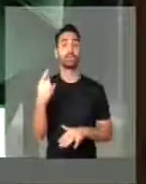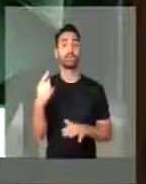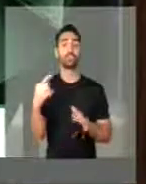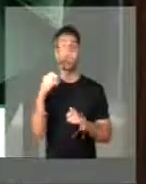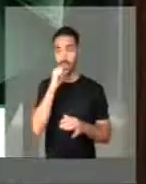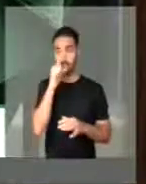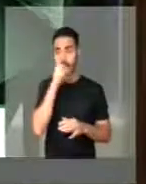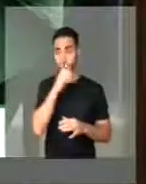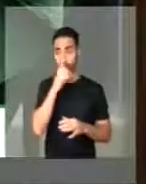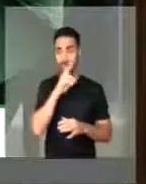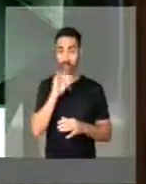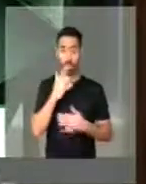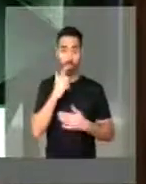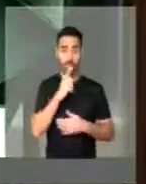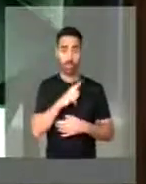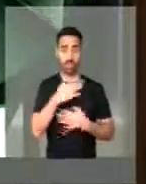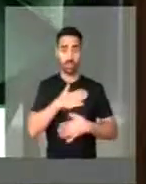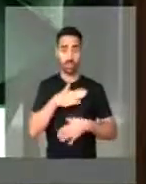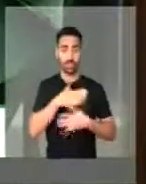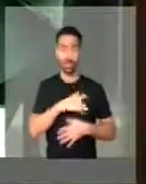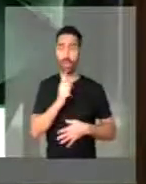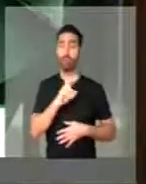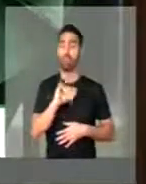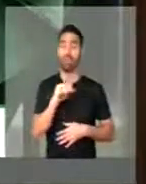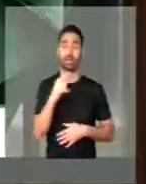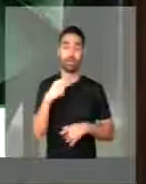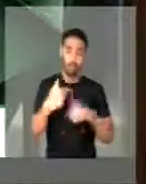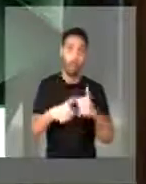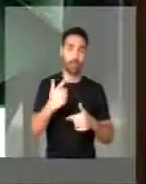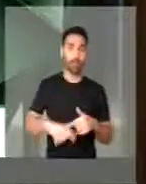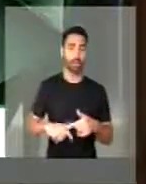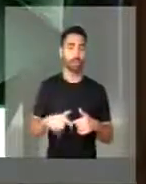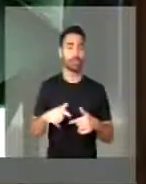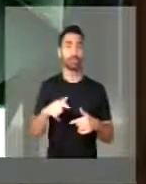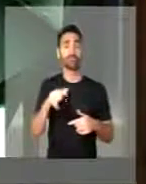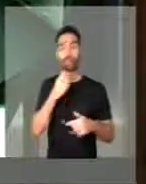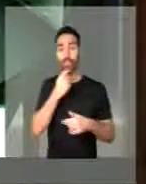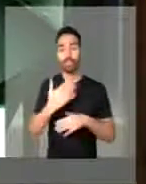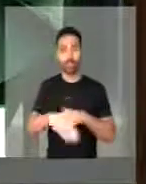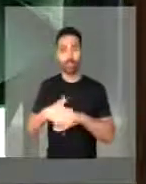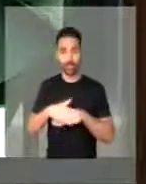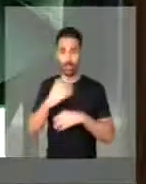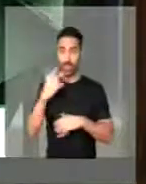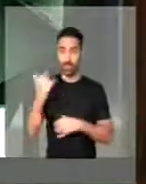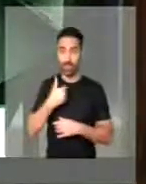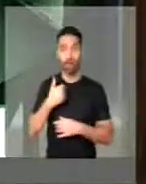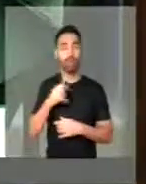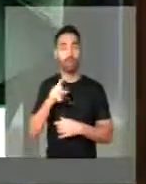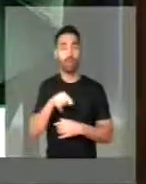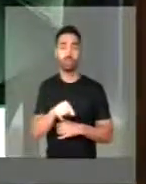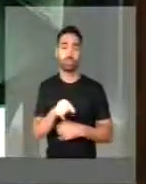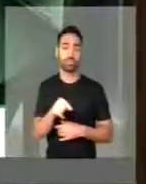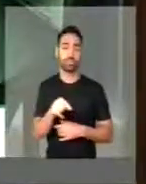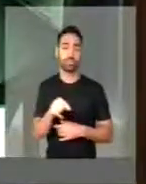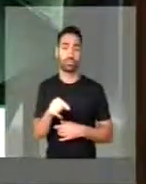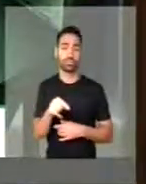semana vai receber um salário. O que o taxista disse é aquilo, eles estão